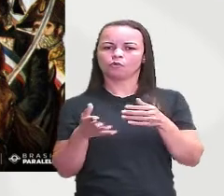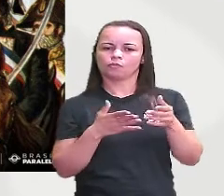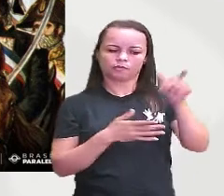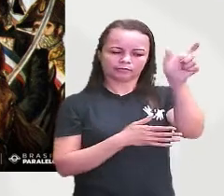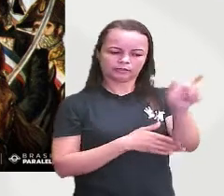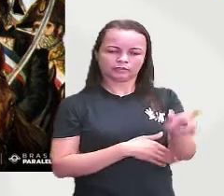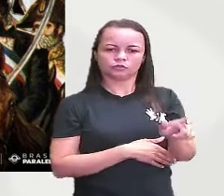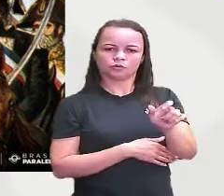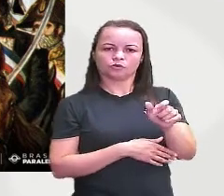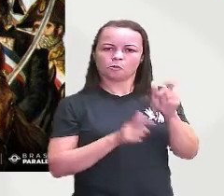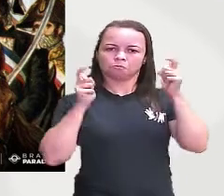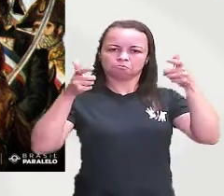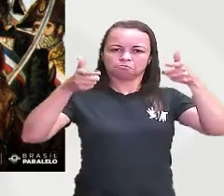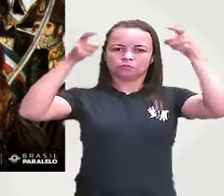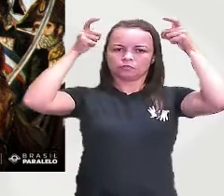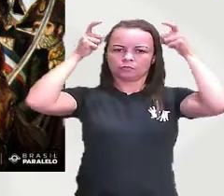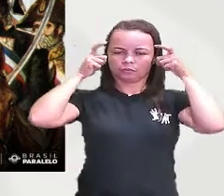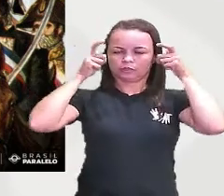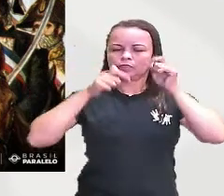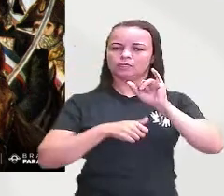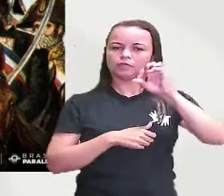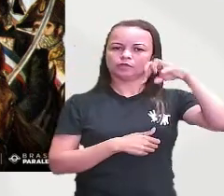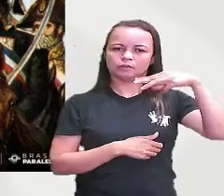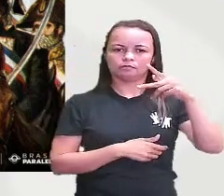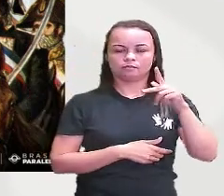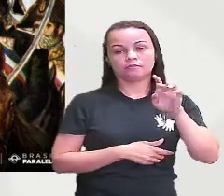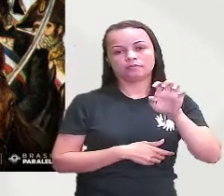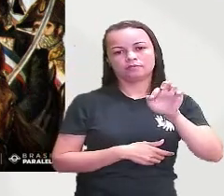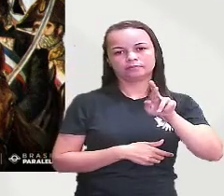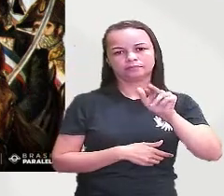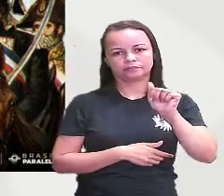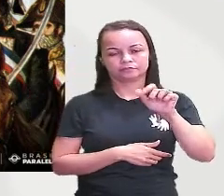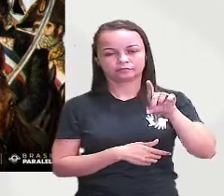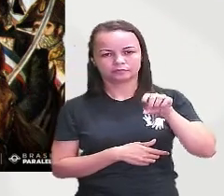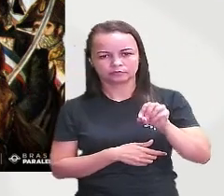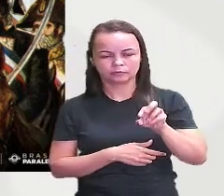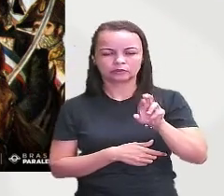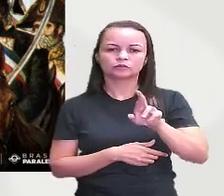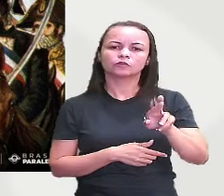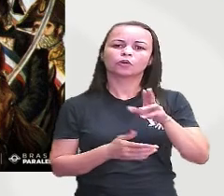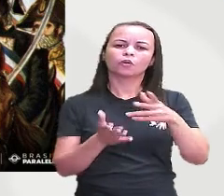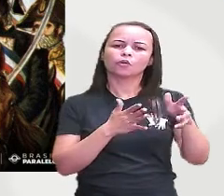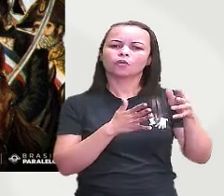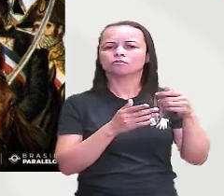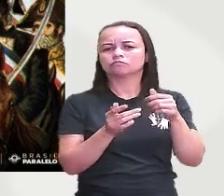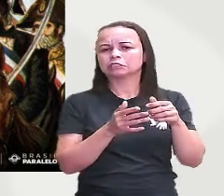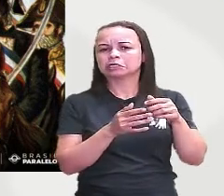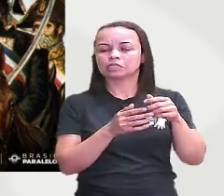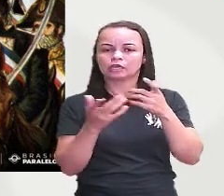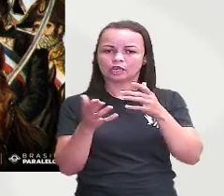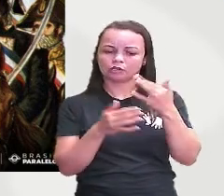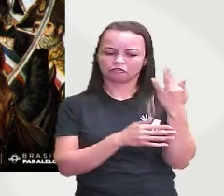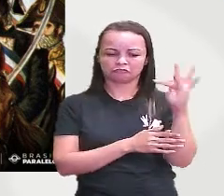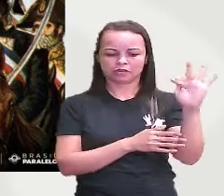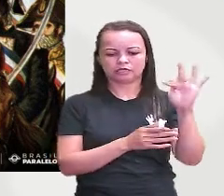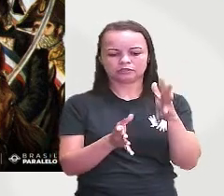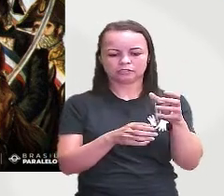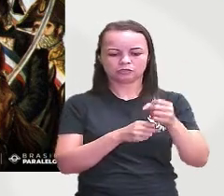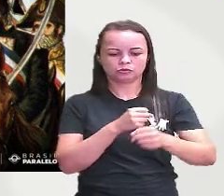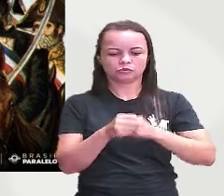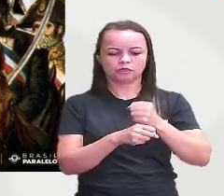lá no Império Francês e esse período vai de 1804 até 1813